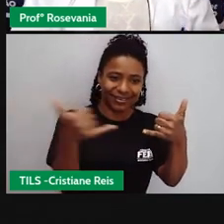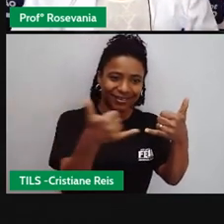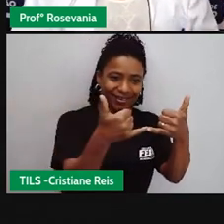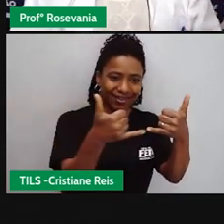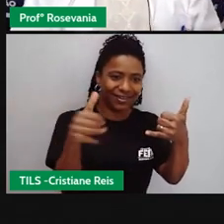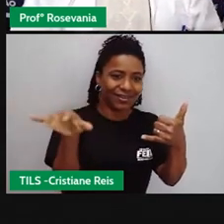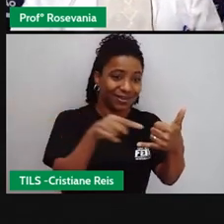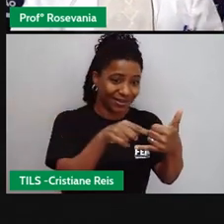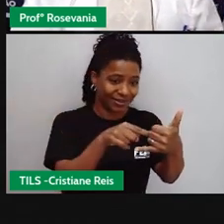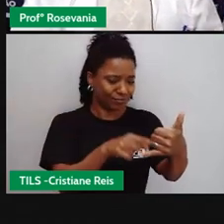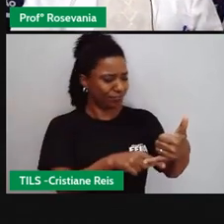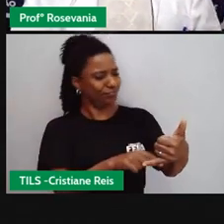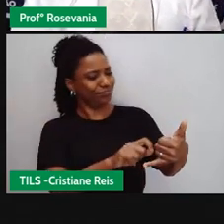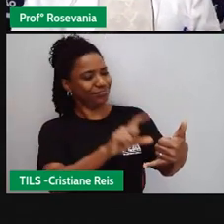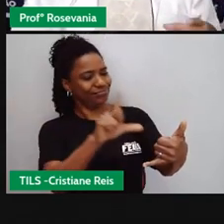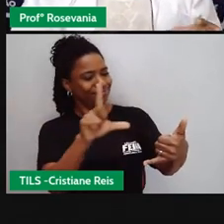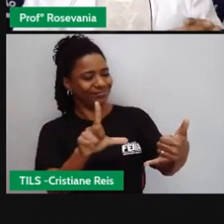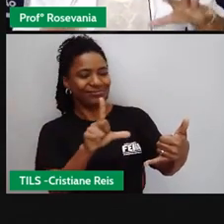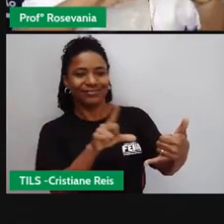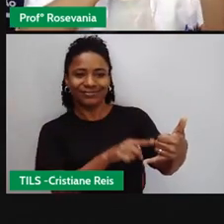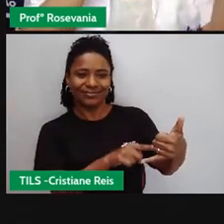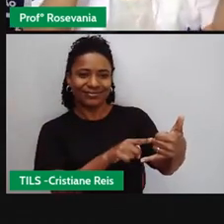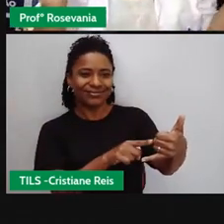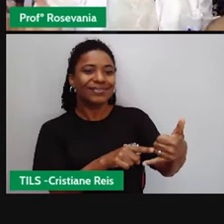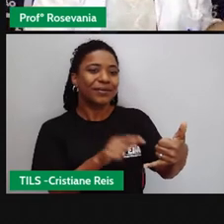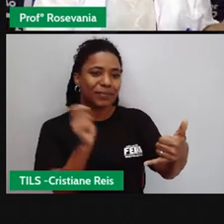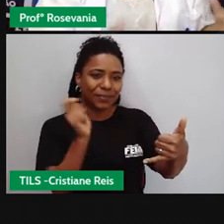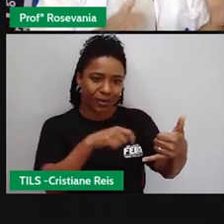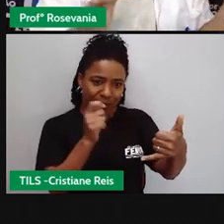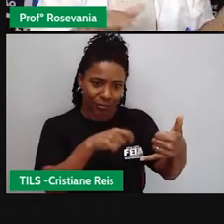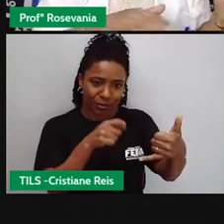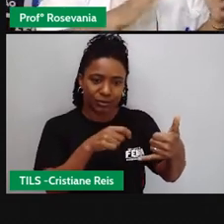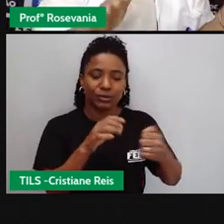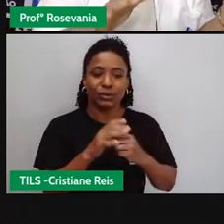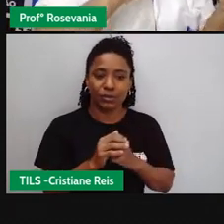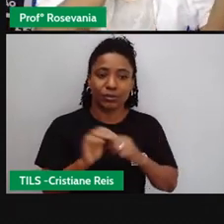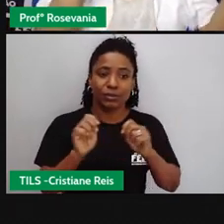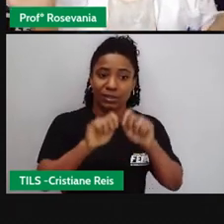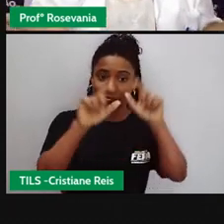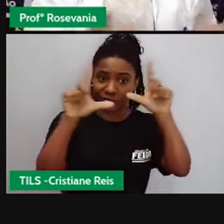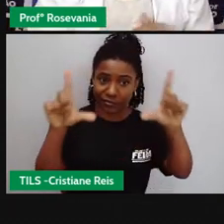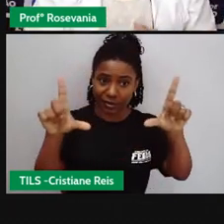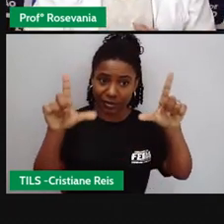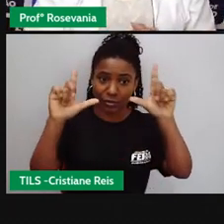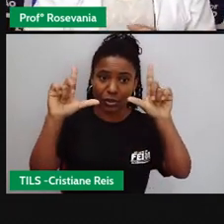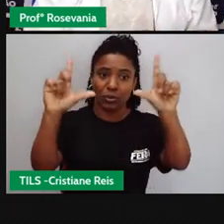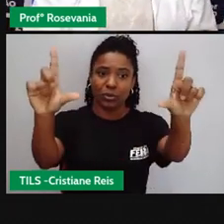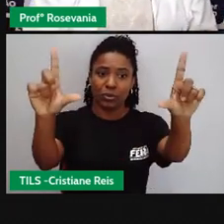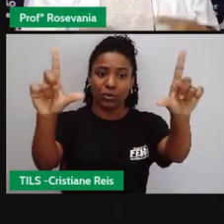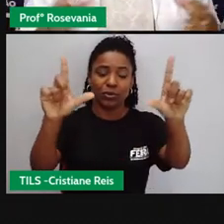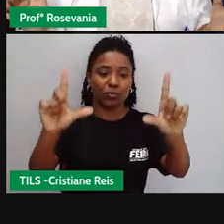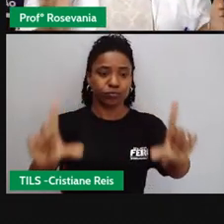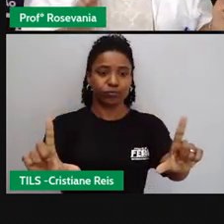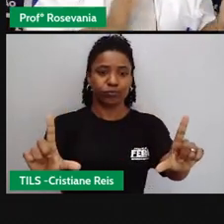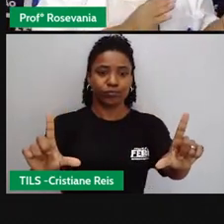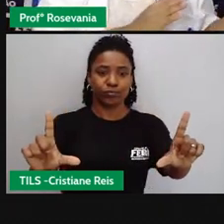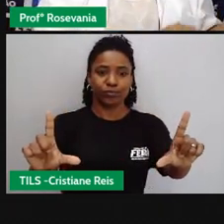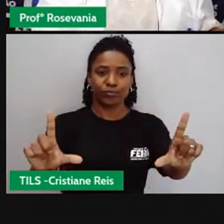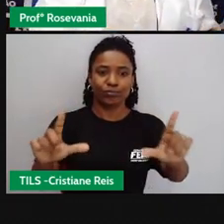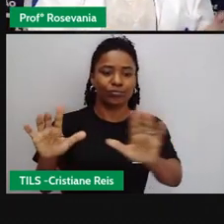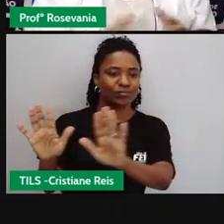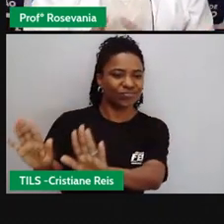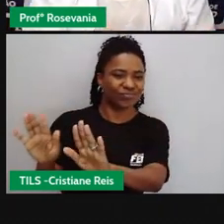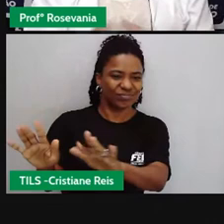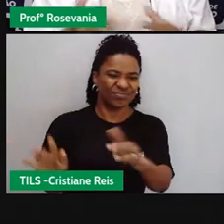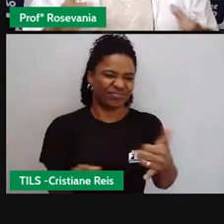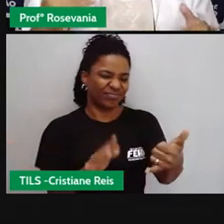sofisticado e aquela ideia mesmo da TV coladinha lá no chão ou na parede ela vai ficando um pouco